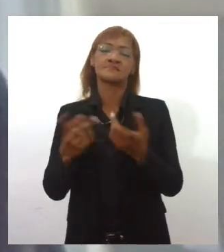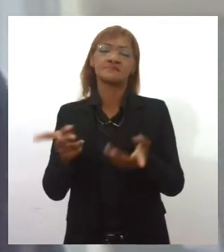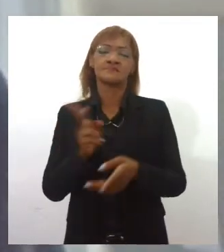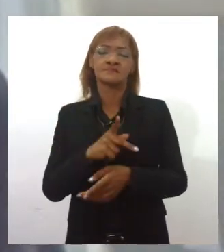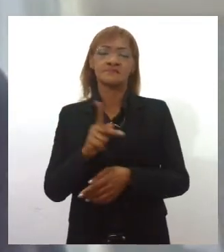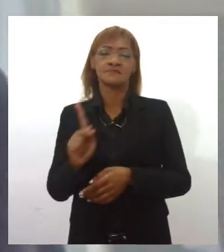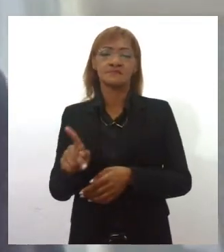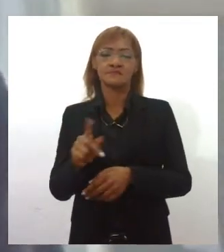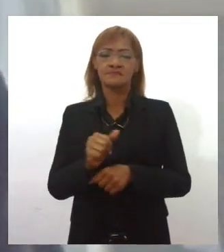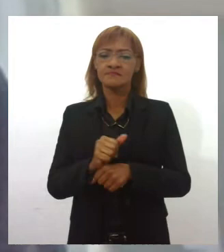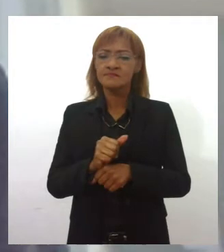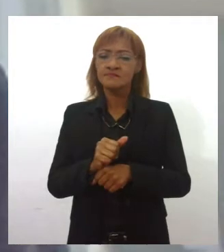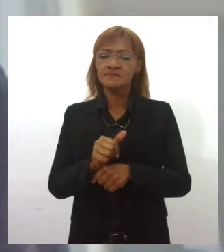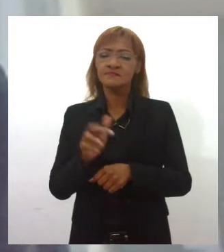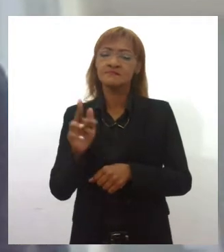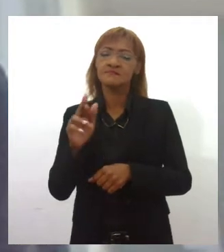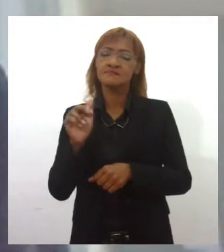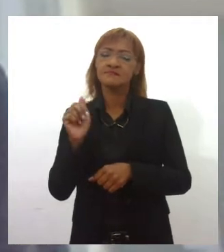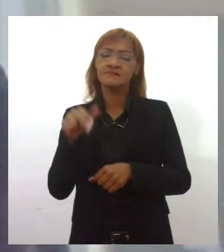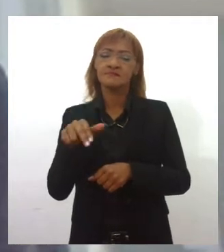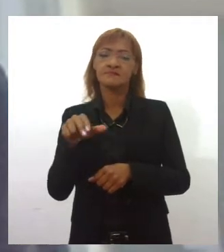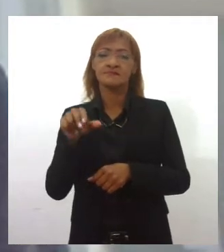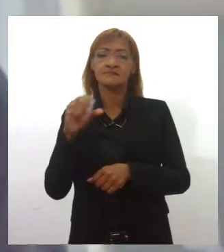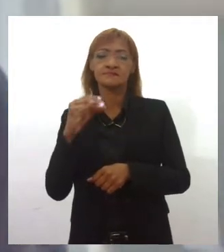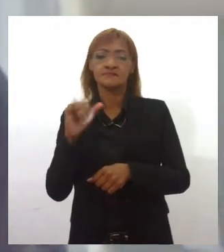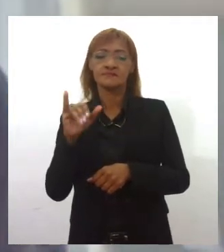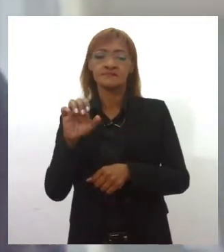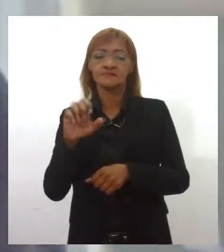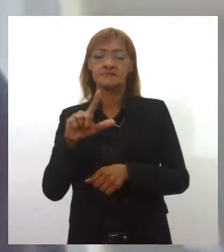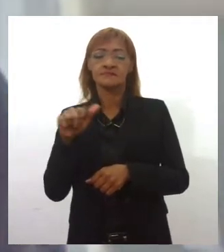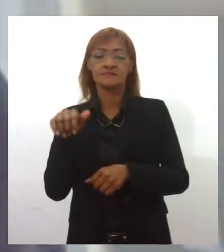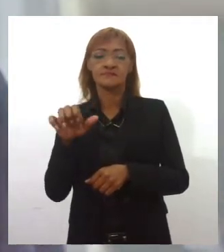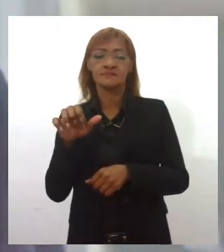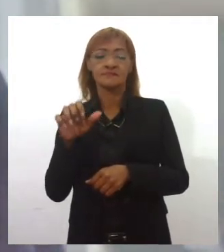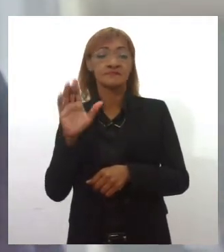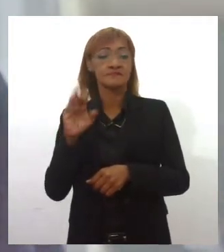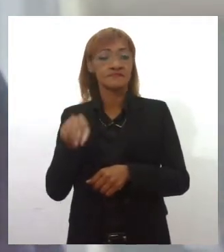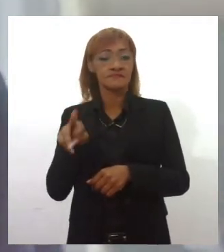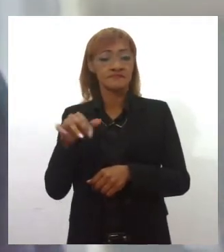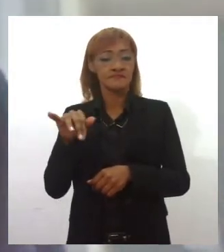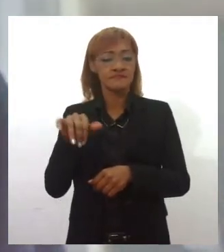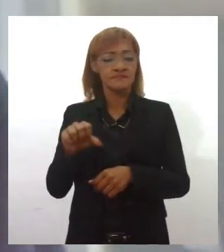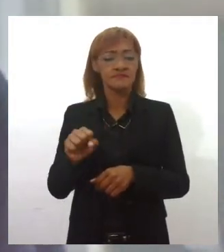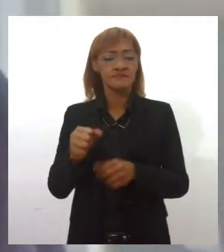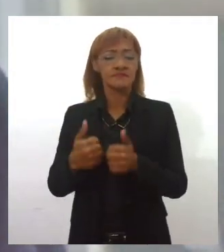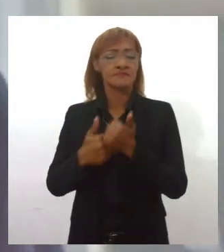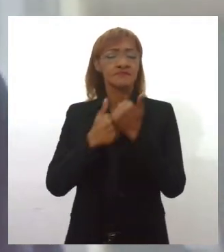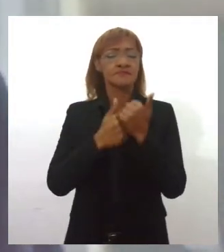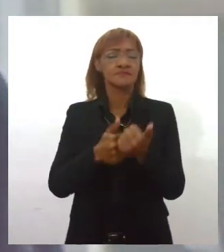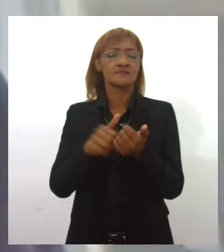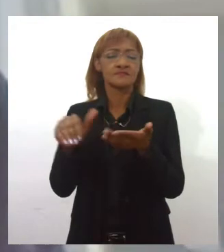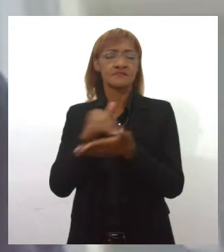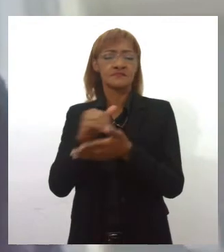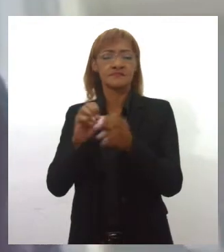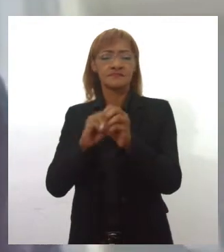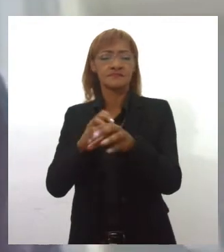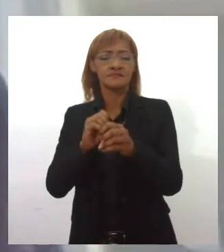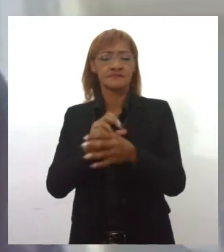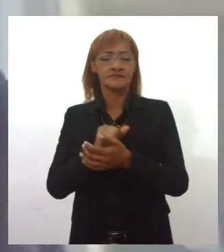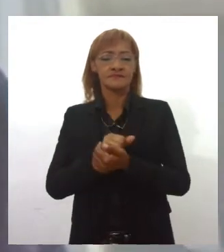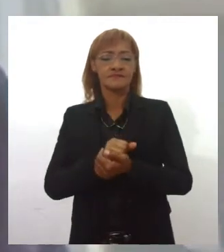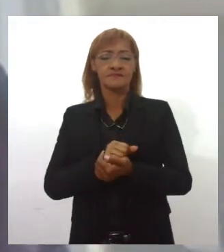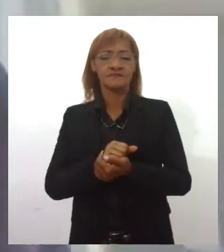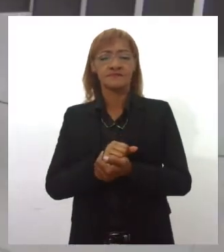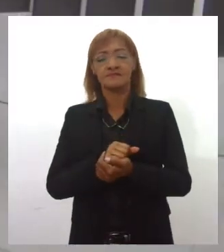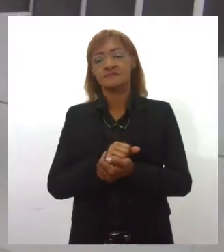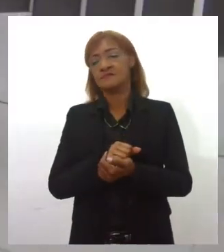Jaciela Moraes e o apoio que tem sido dado para a Secretaria de Estado de Educação através do nosso secretário, o professor Josué Passos.